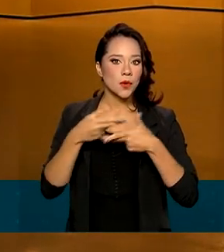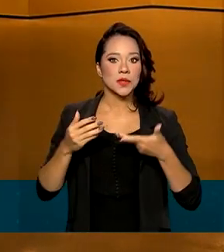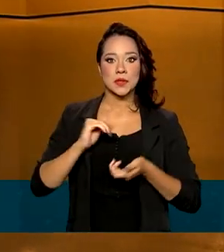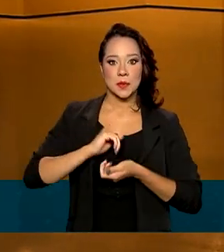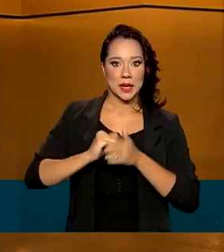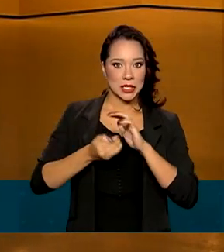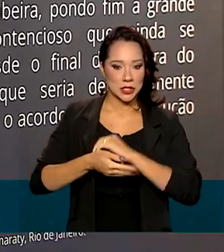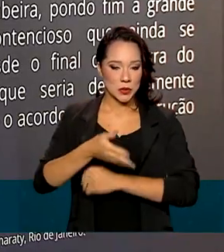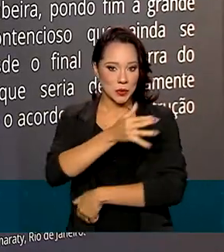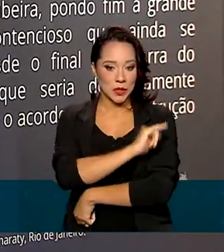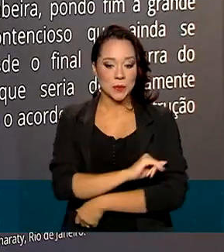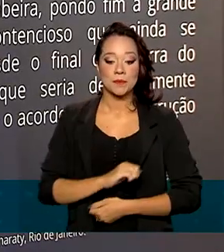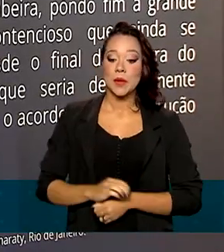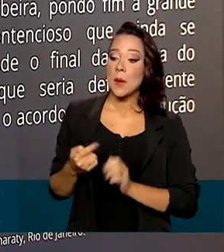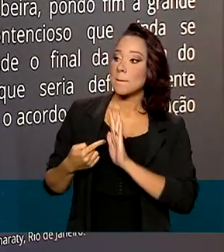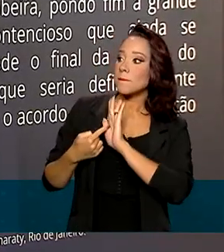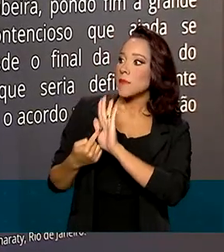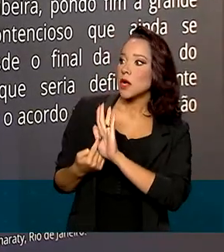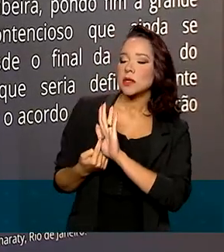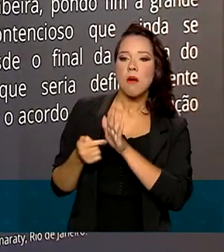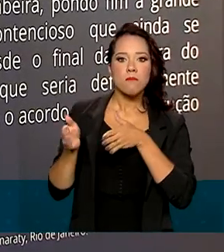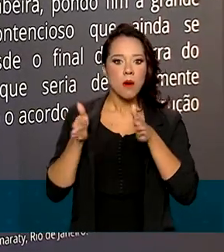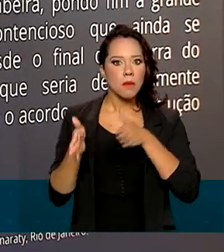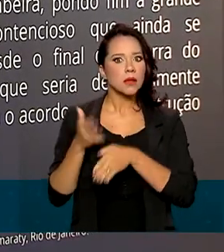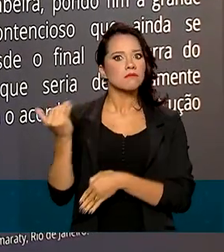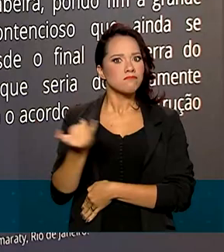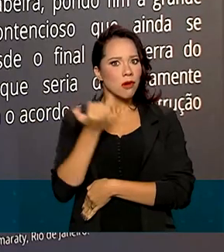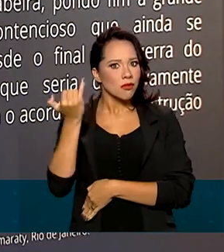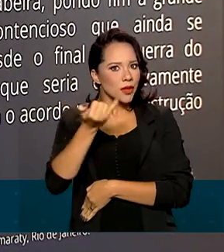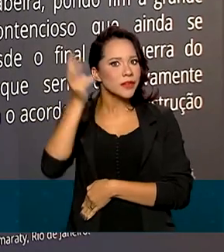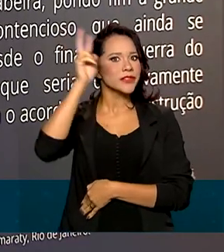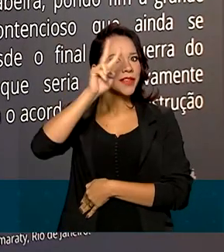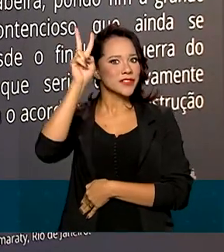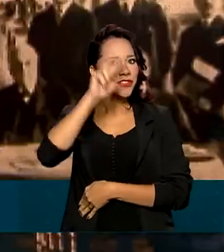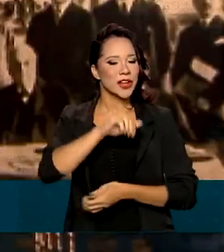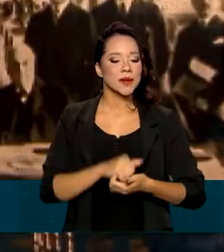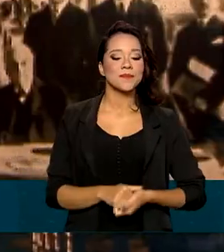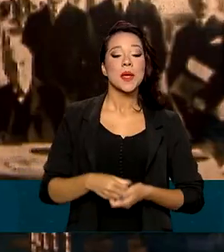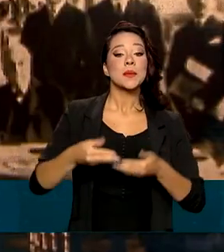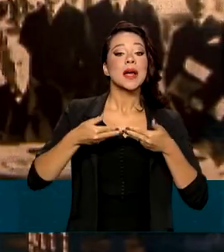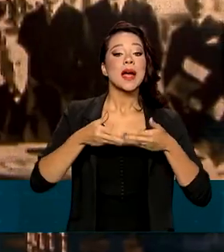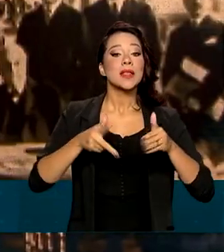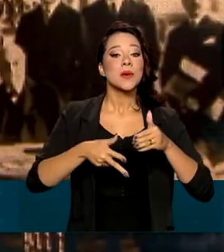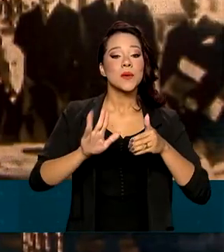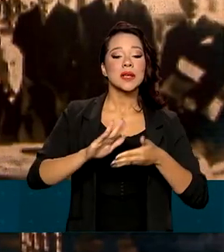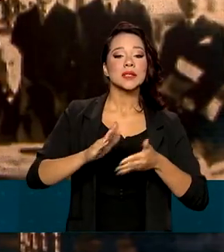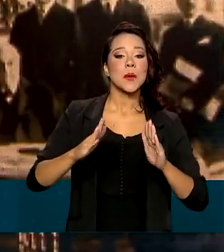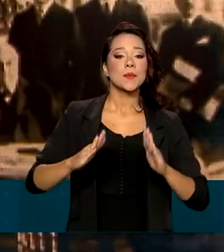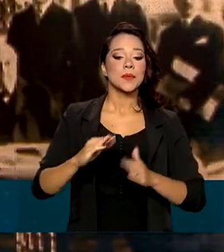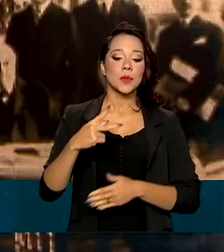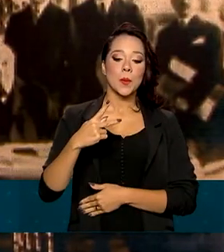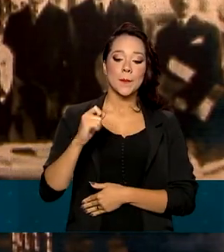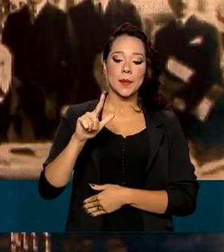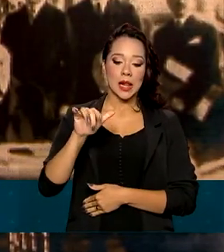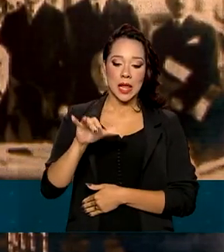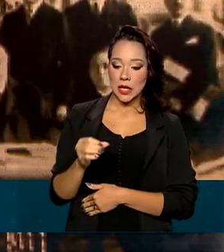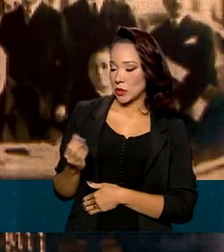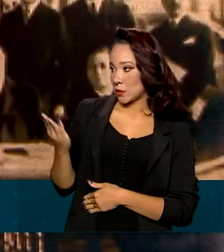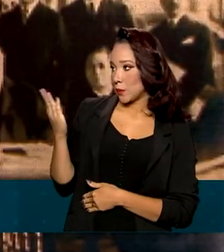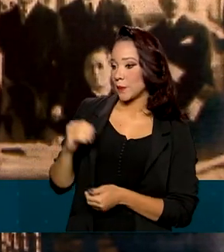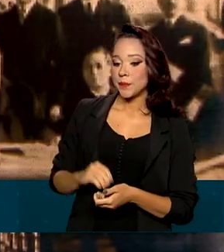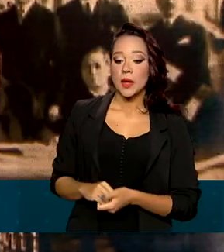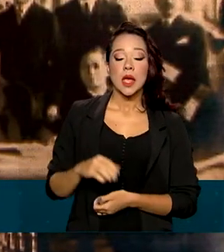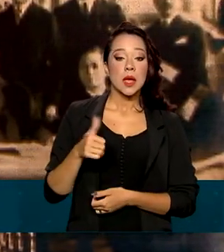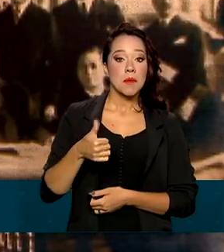Rio de Janeiro, a mostra destaca momentos históricos importantes, como a inauguração do Palácio Morrow em 1906,